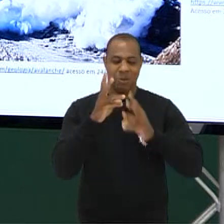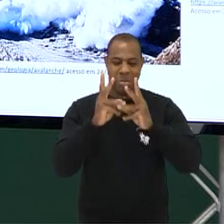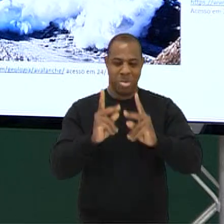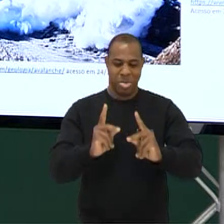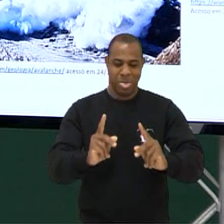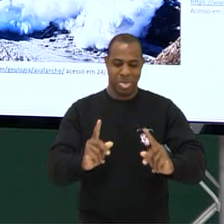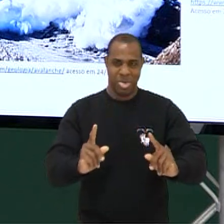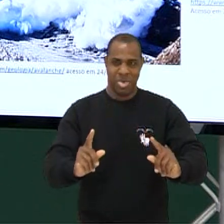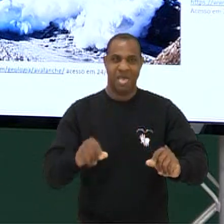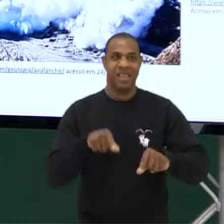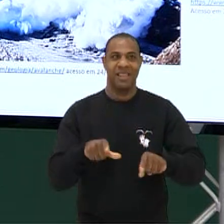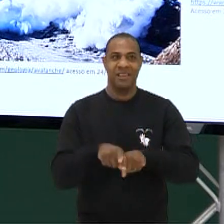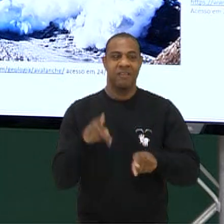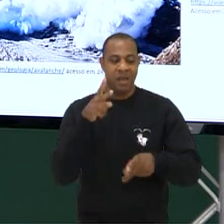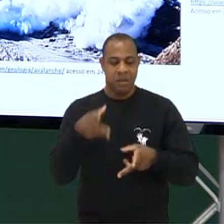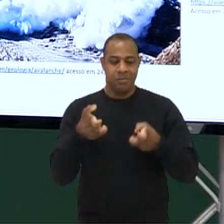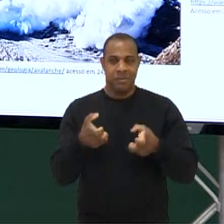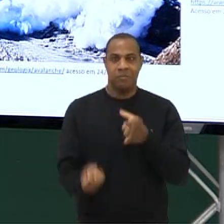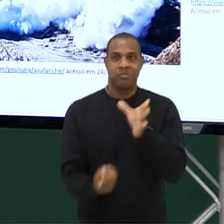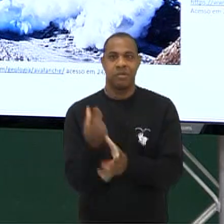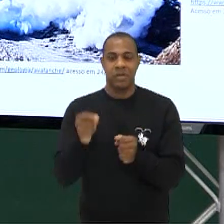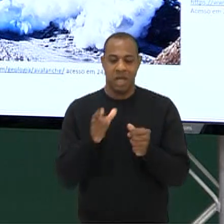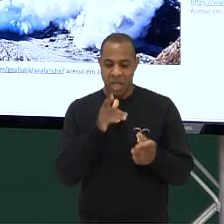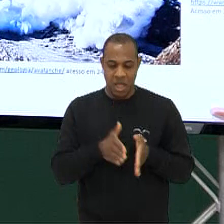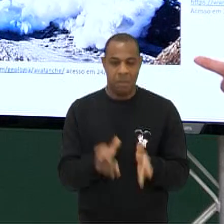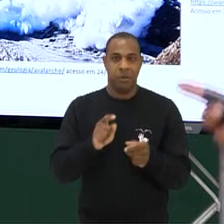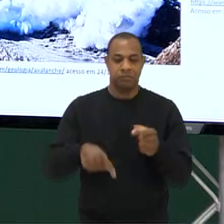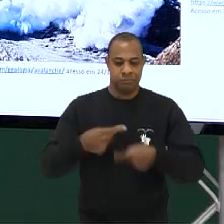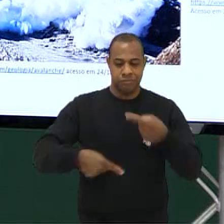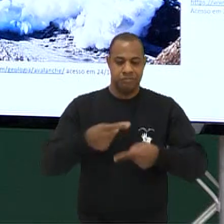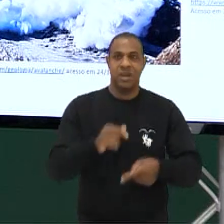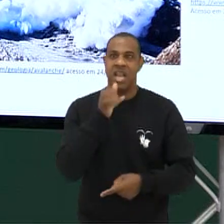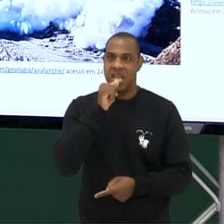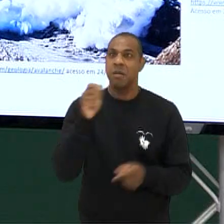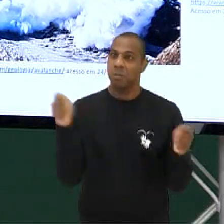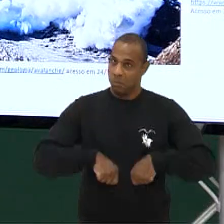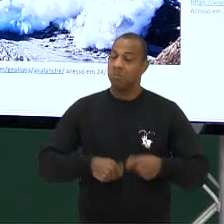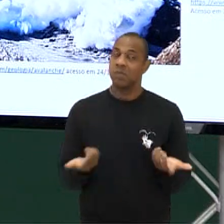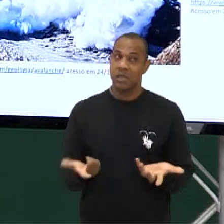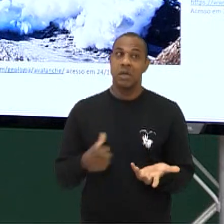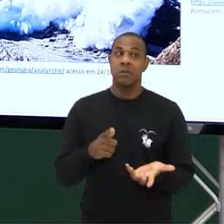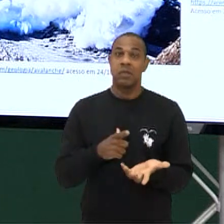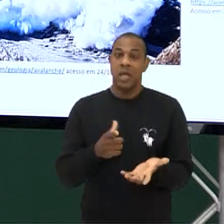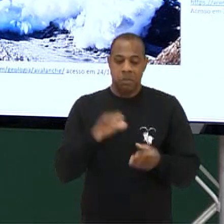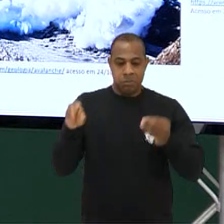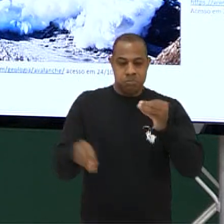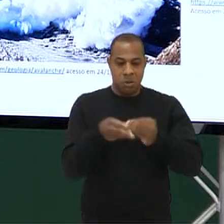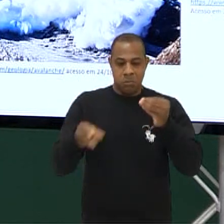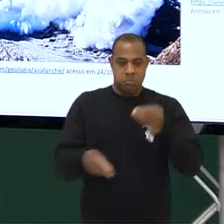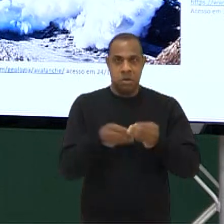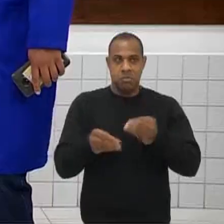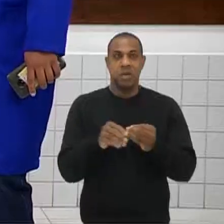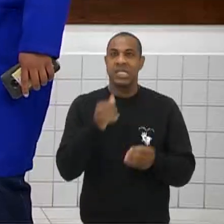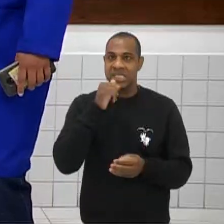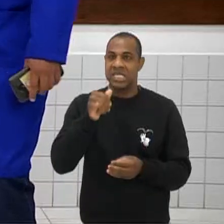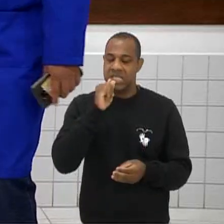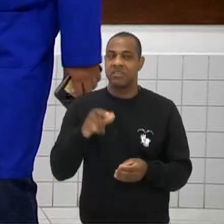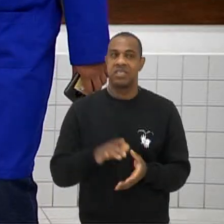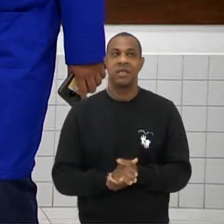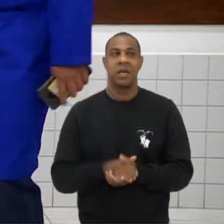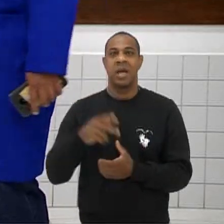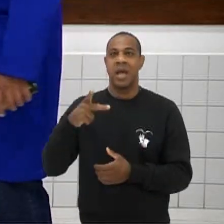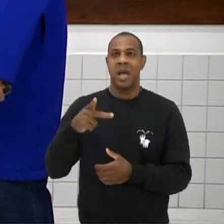rios e tudo mais E também você pode utilizar isso para gerar energia elétrica Então é uma forma de você acumular, na verdade, energia potencial